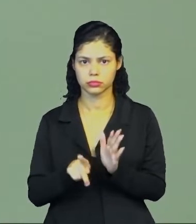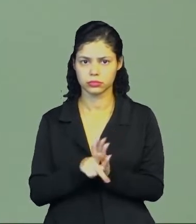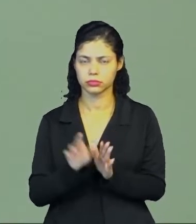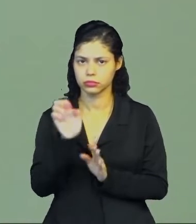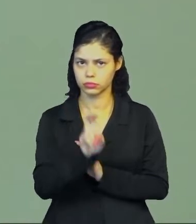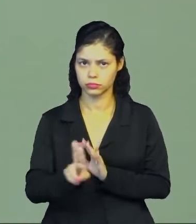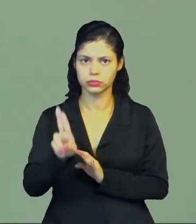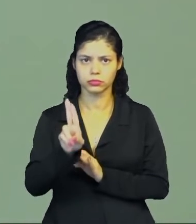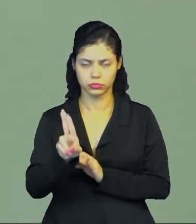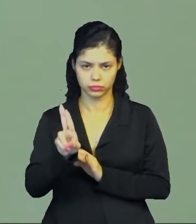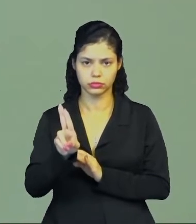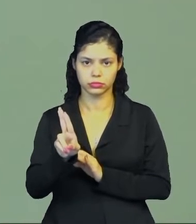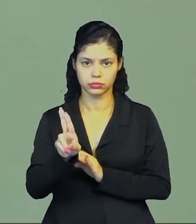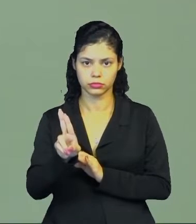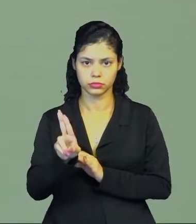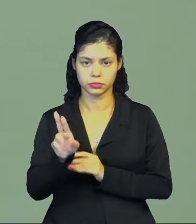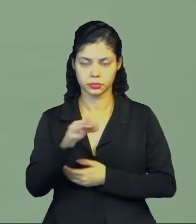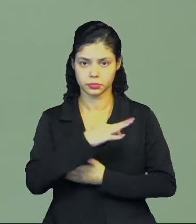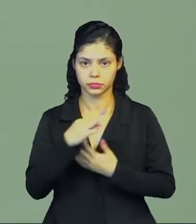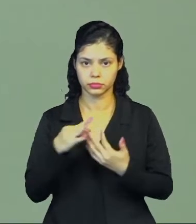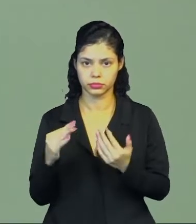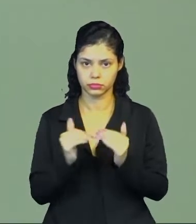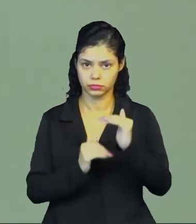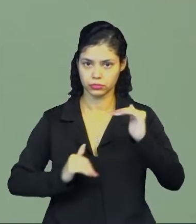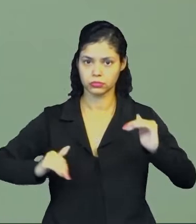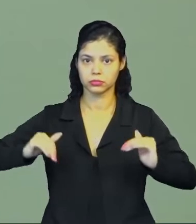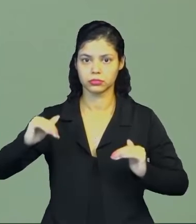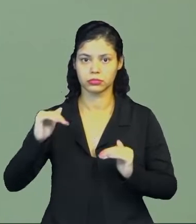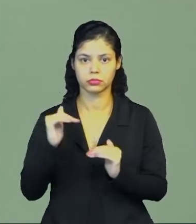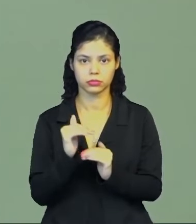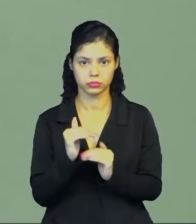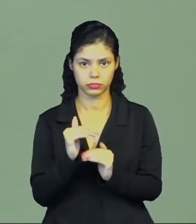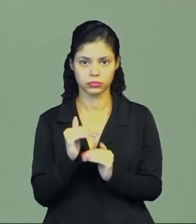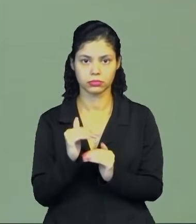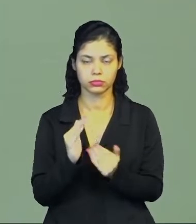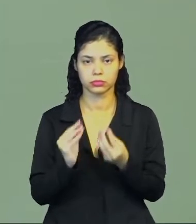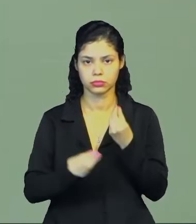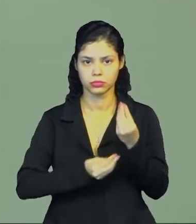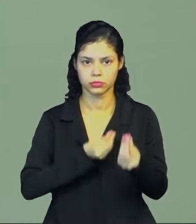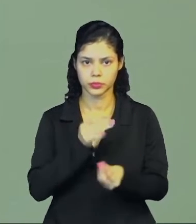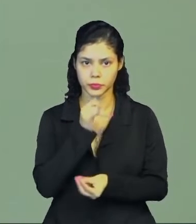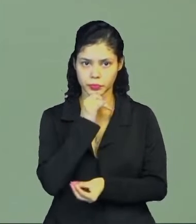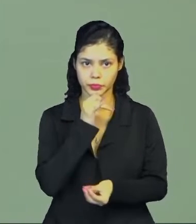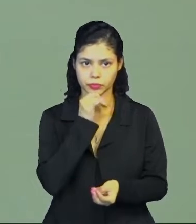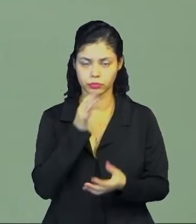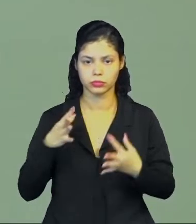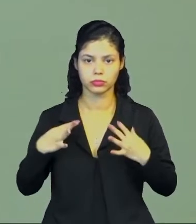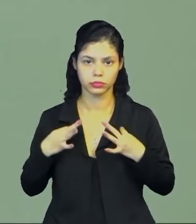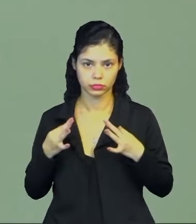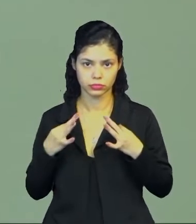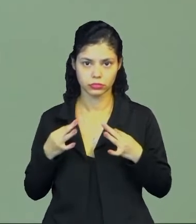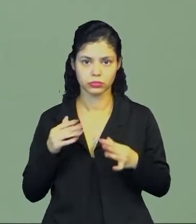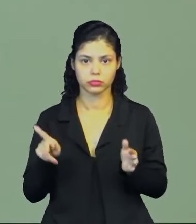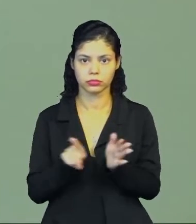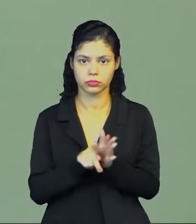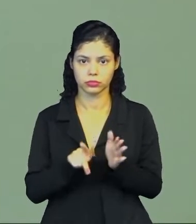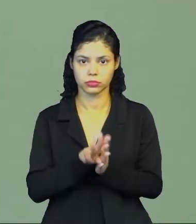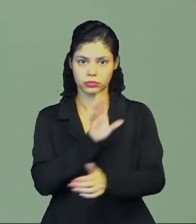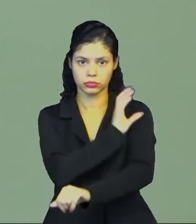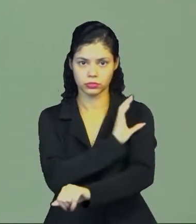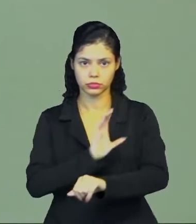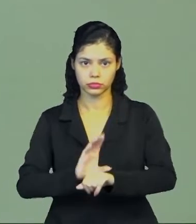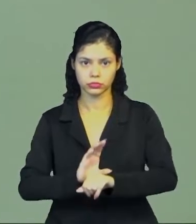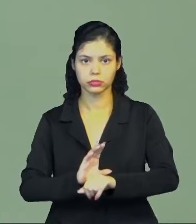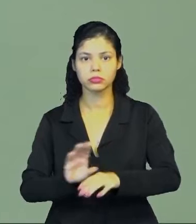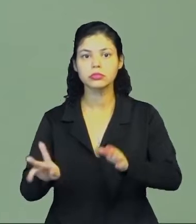para os europeus, eram aspectos relevantes, né? Como a questão de vestimentas, da própria cultura